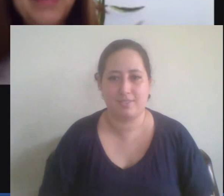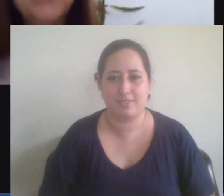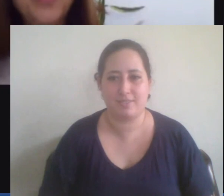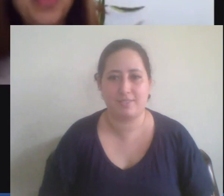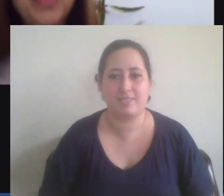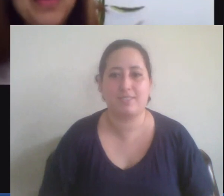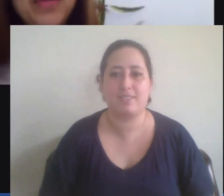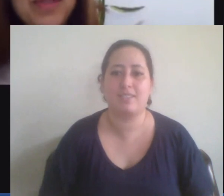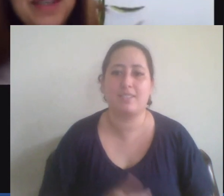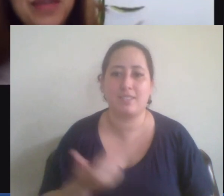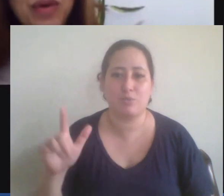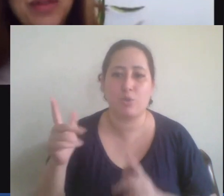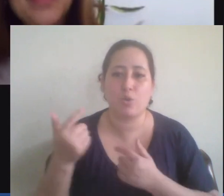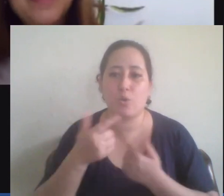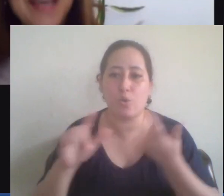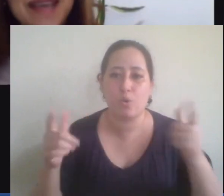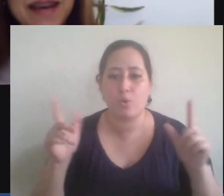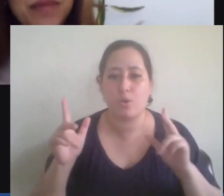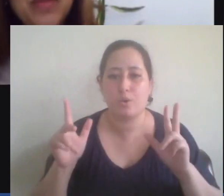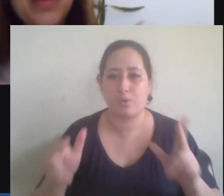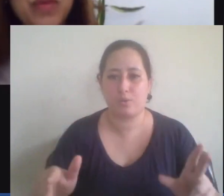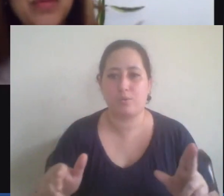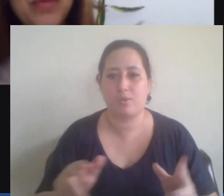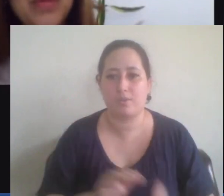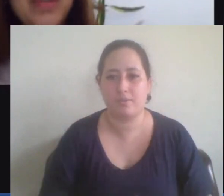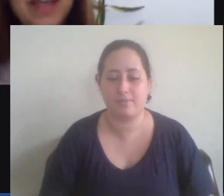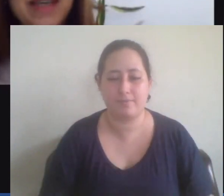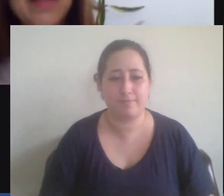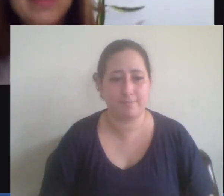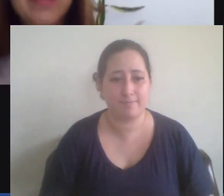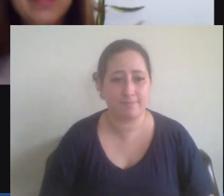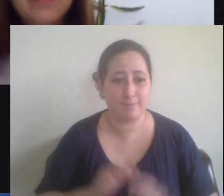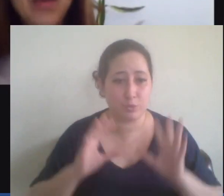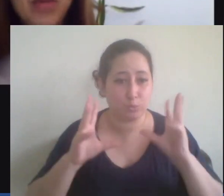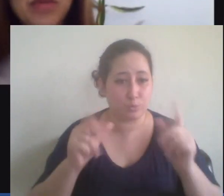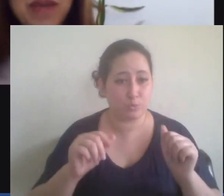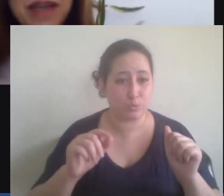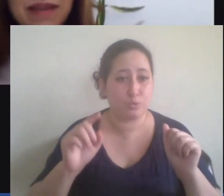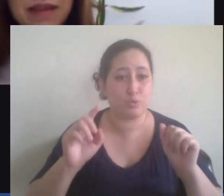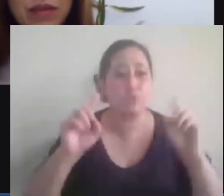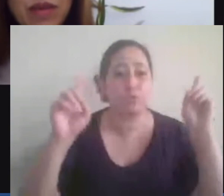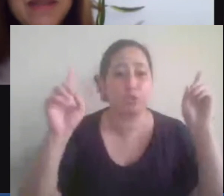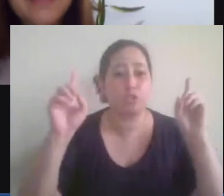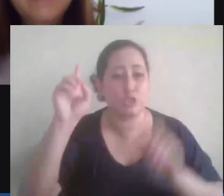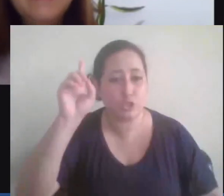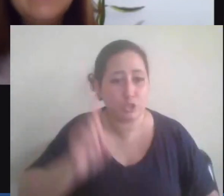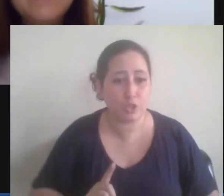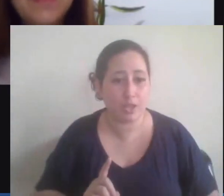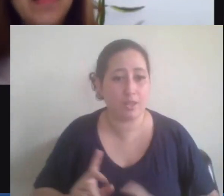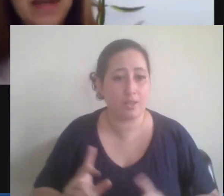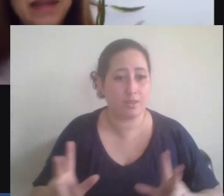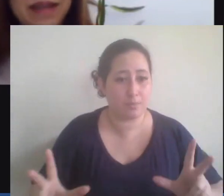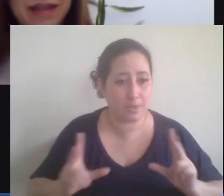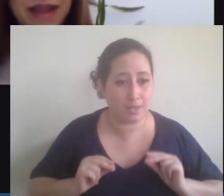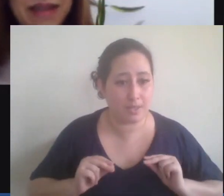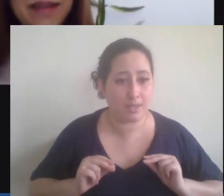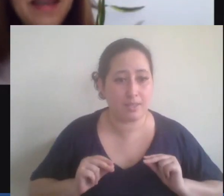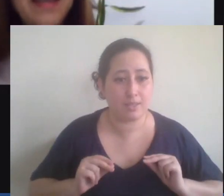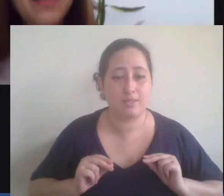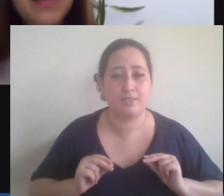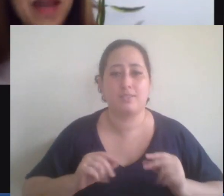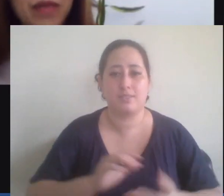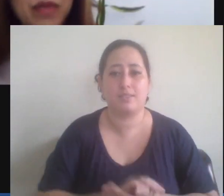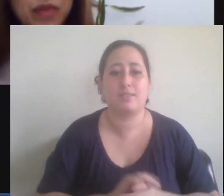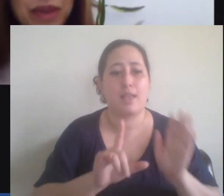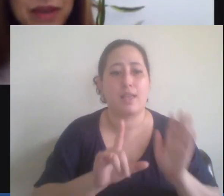os outros né todos os que todos tenhamos todos os direitos que somos merecedores e que estão aí nas